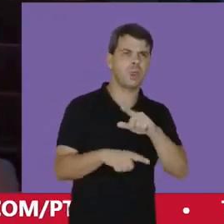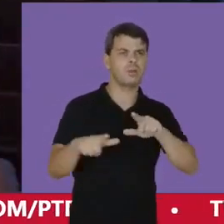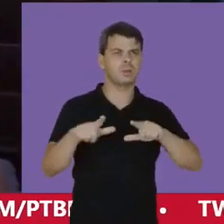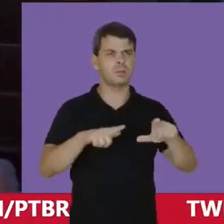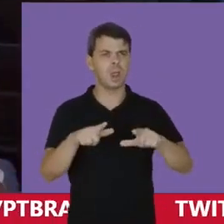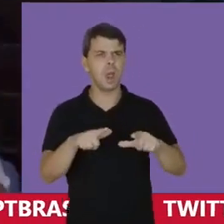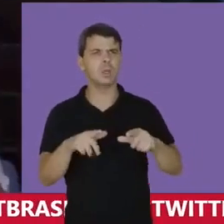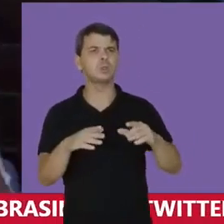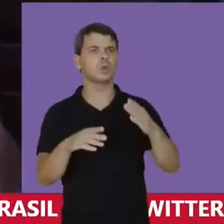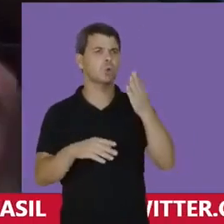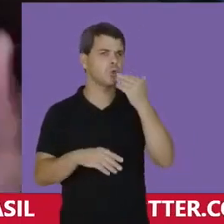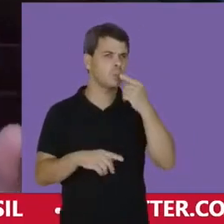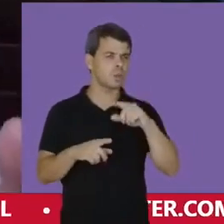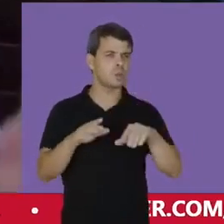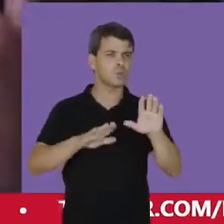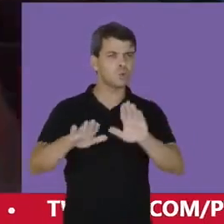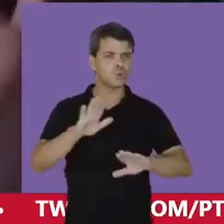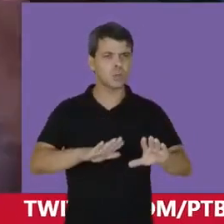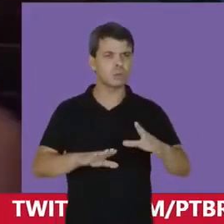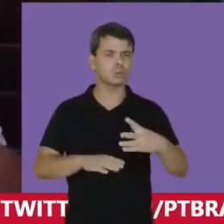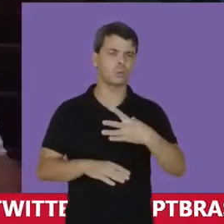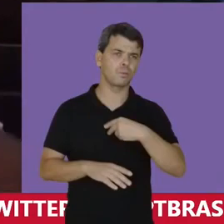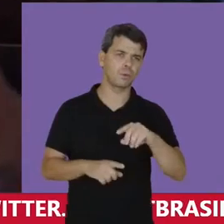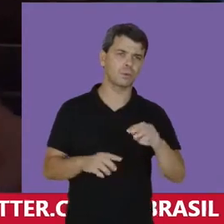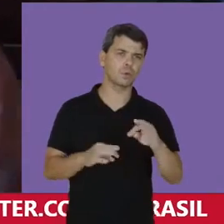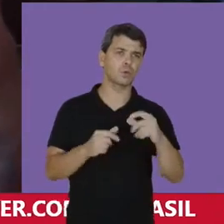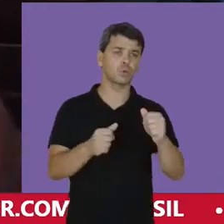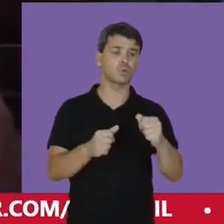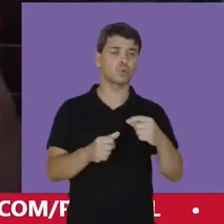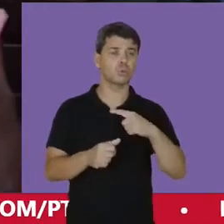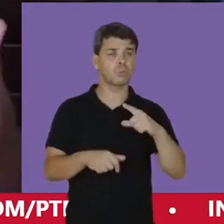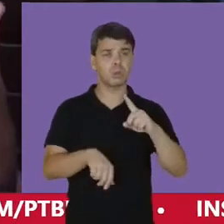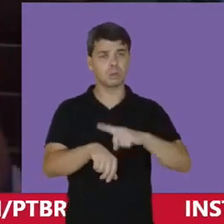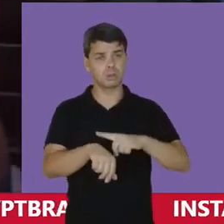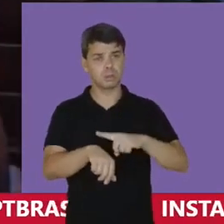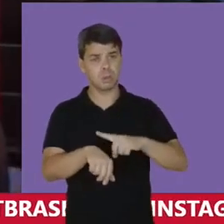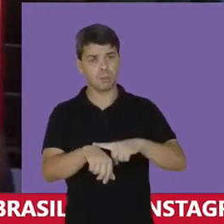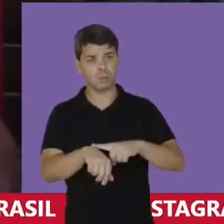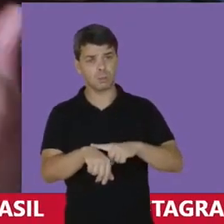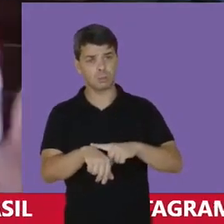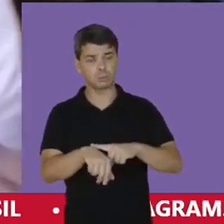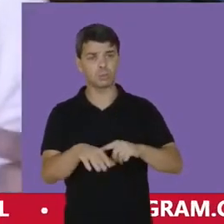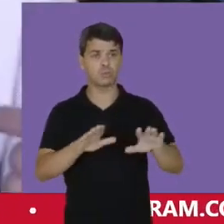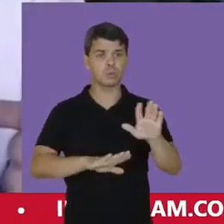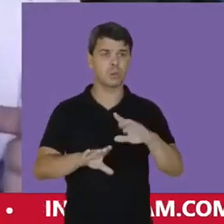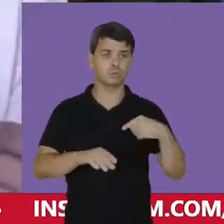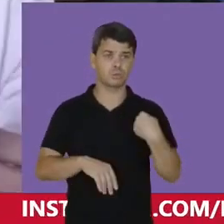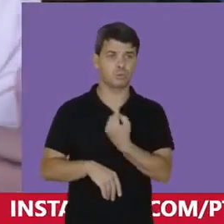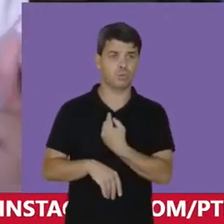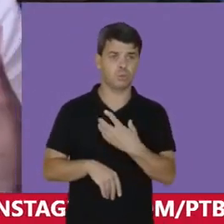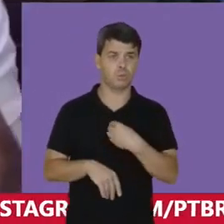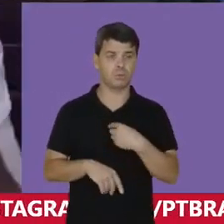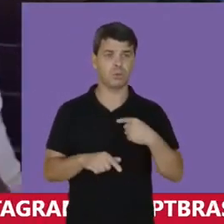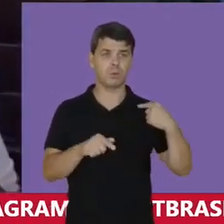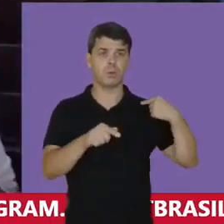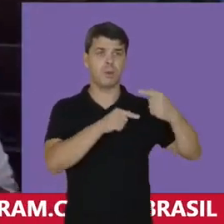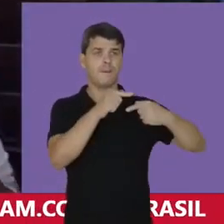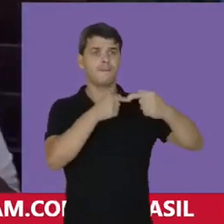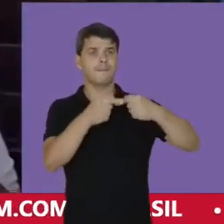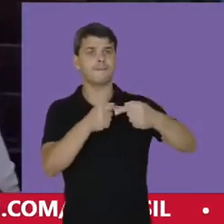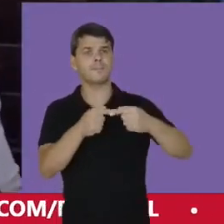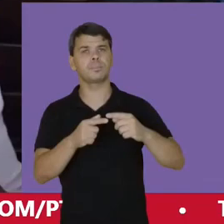na comida No cuidar dos filhos dos outros E nunca ter tempo para cuidar dos nossos filhos Isso é uma herança